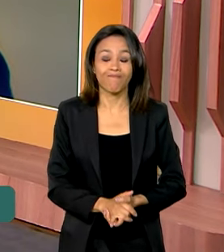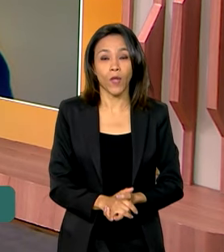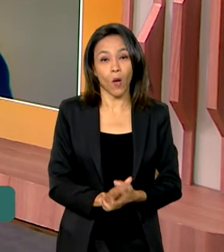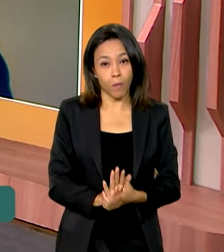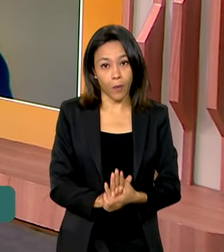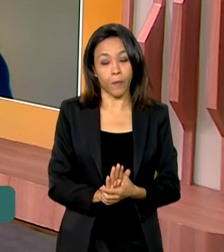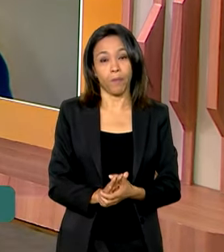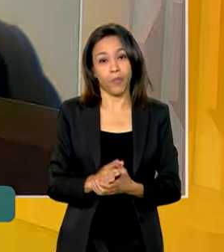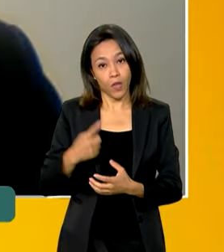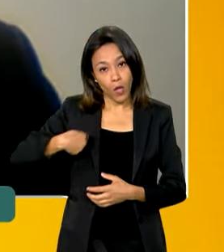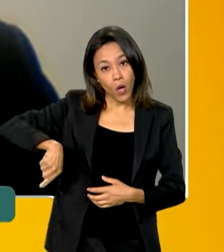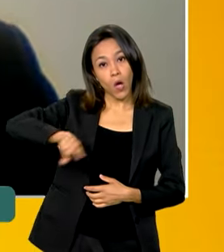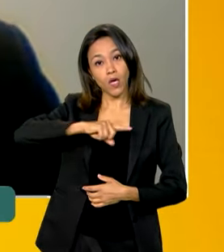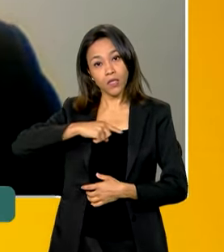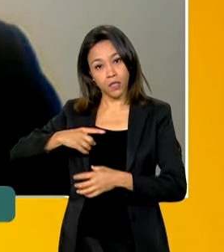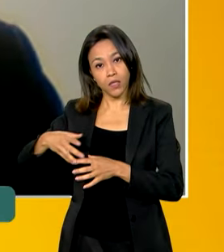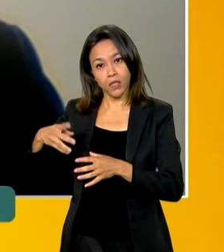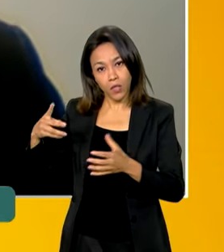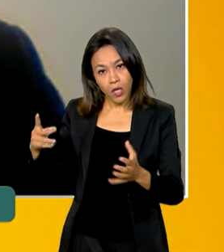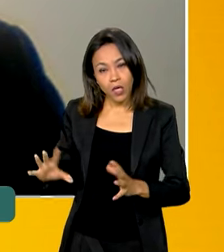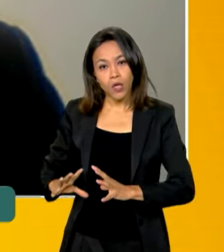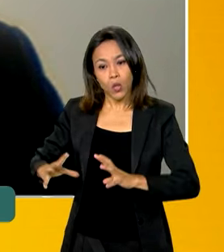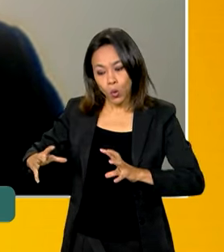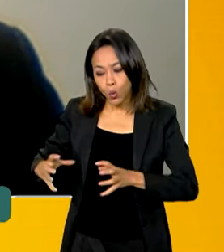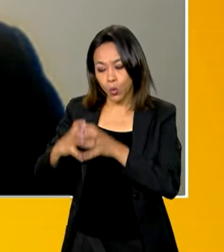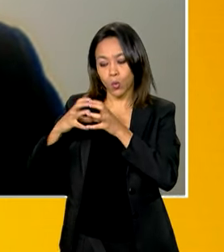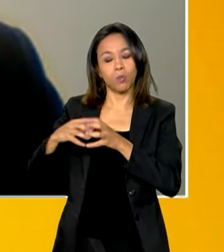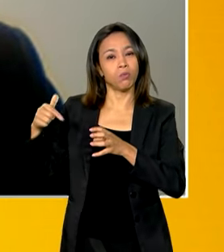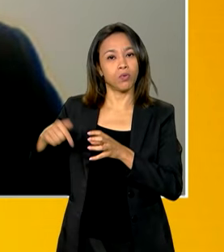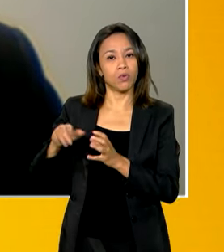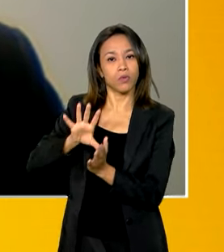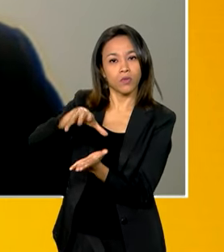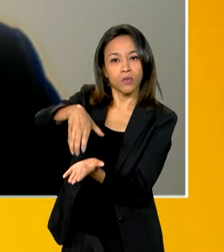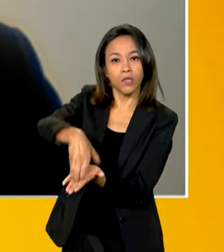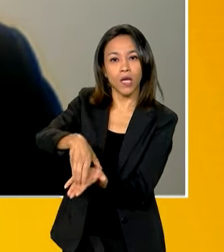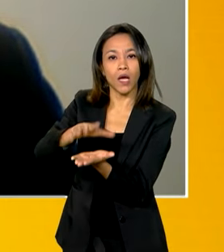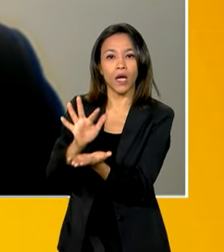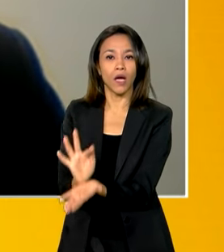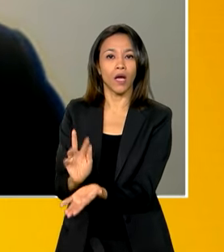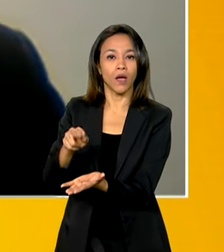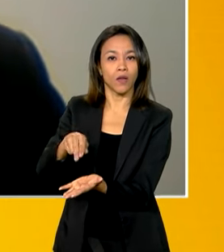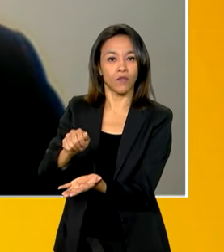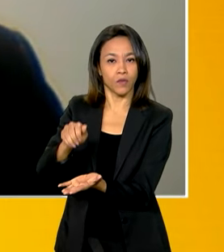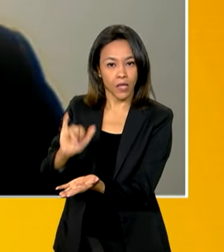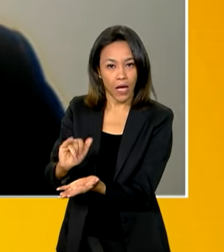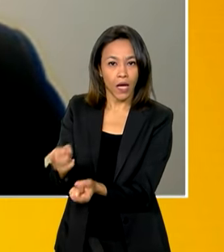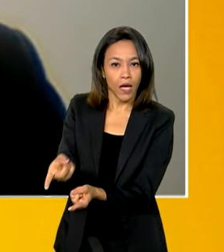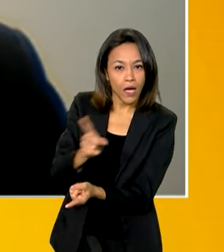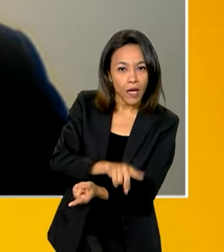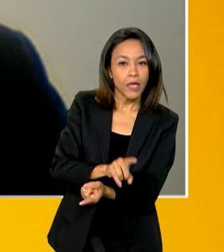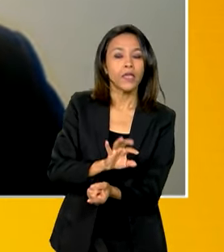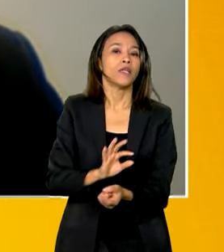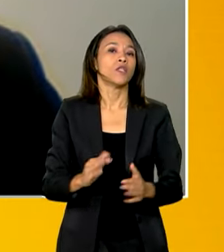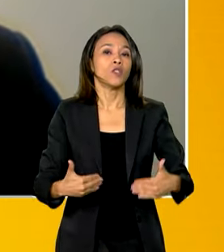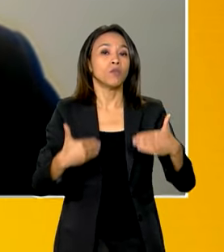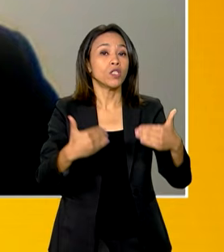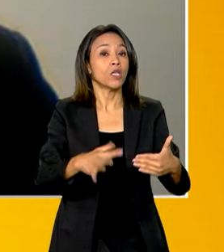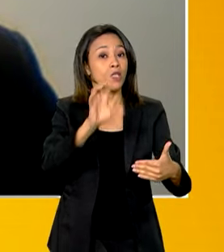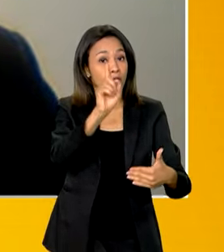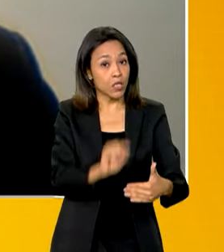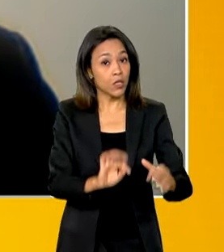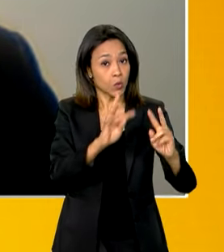nós estabelecemos equipes, tanto do Ministério dos Povos Indígenas, da Fundação Nacional dos Povos Indígenas e do Ministério de Direitos Humanos e Cidadania,